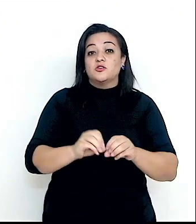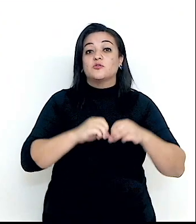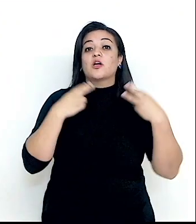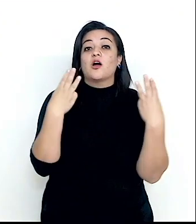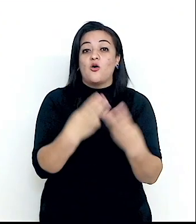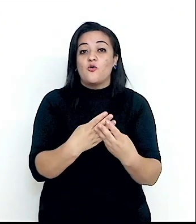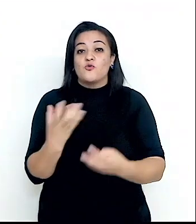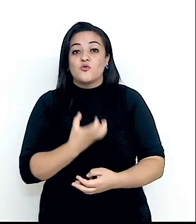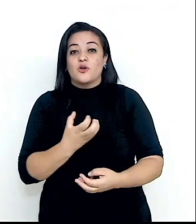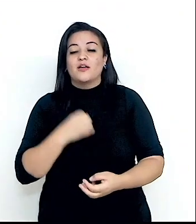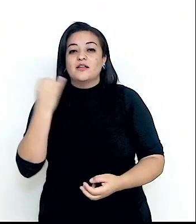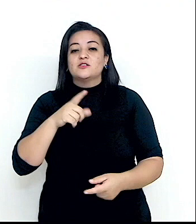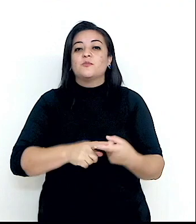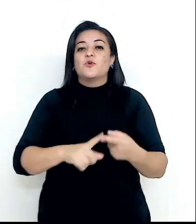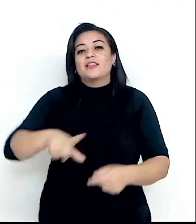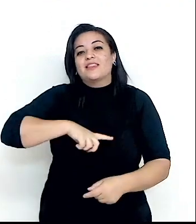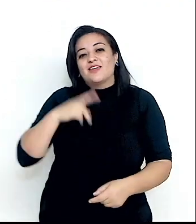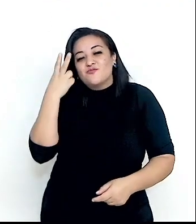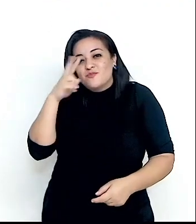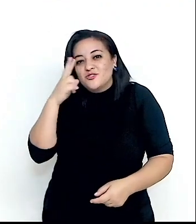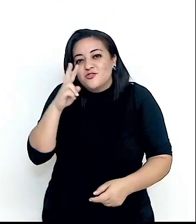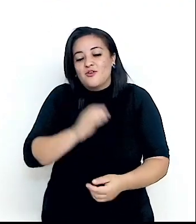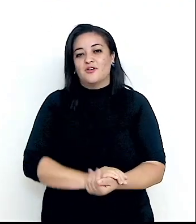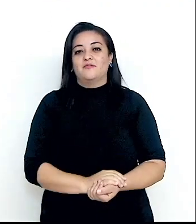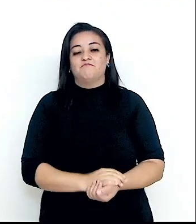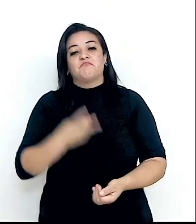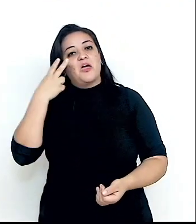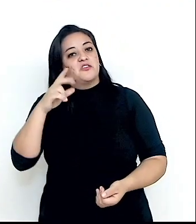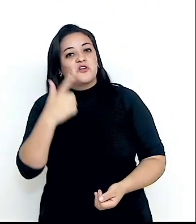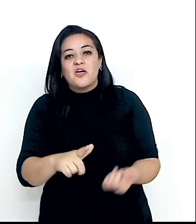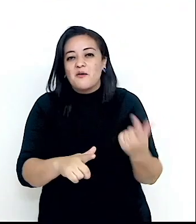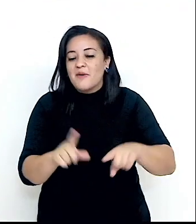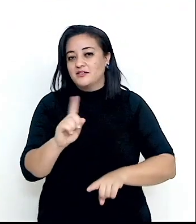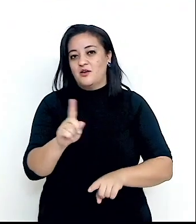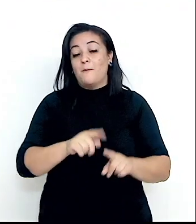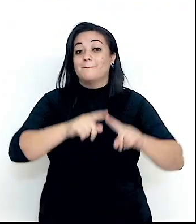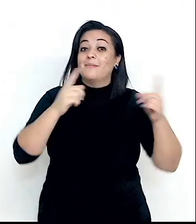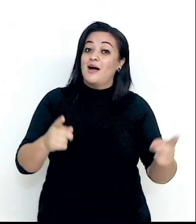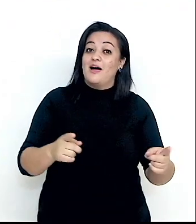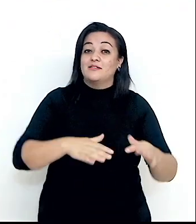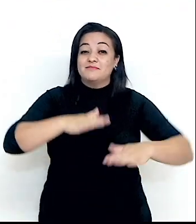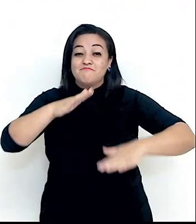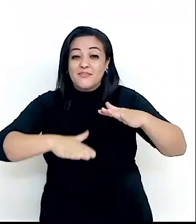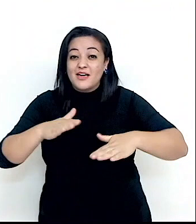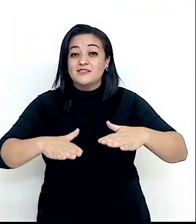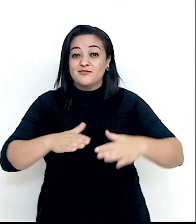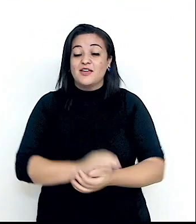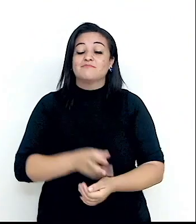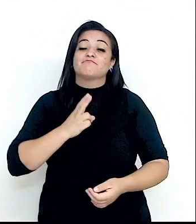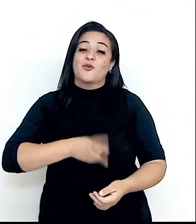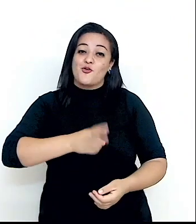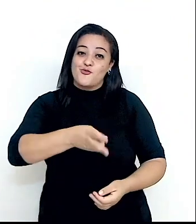interesse porque ela tem uma história. A história não se repete, mas muitas vezes ela rima.